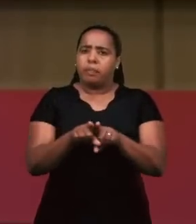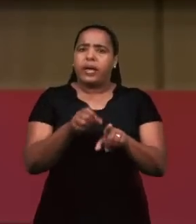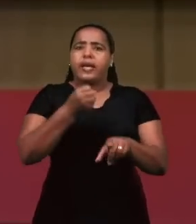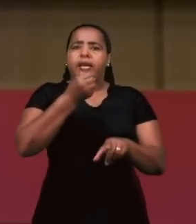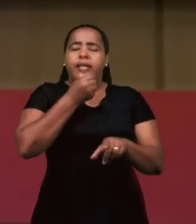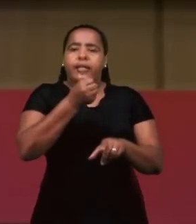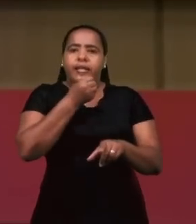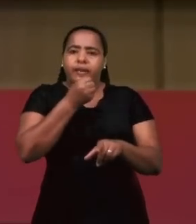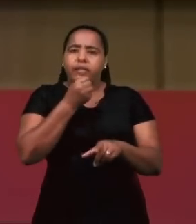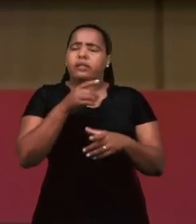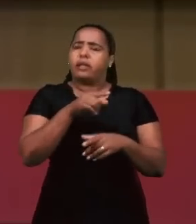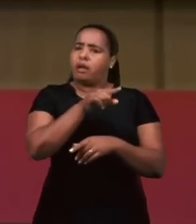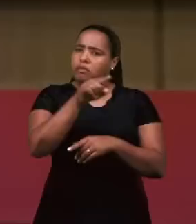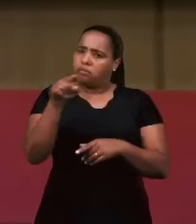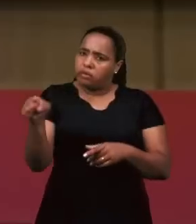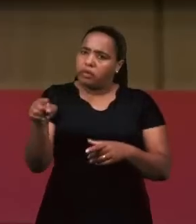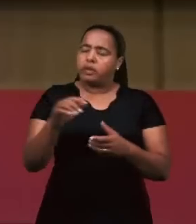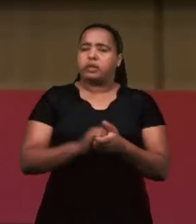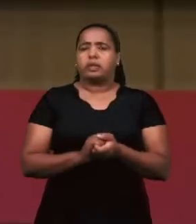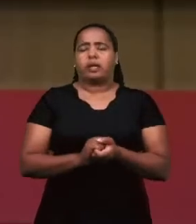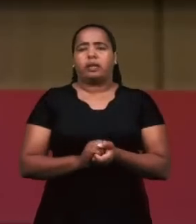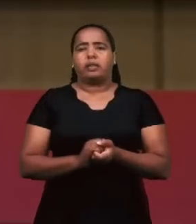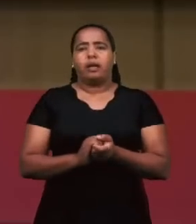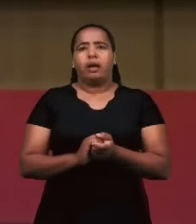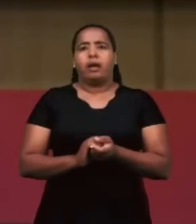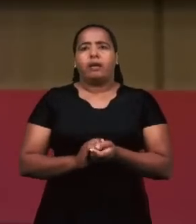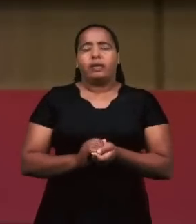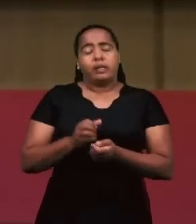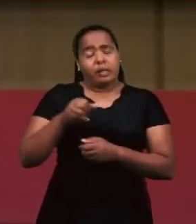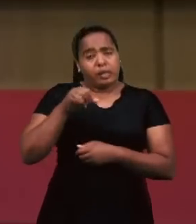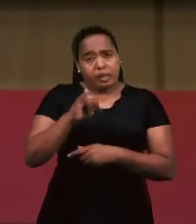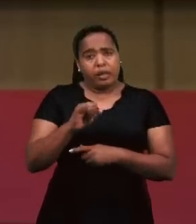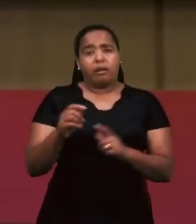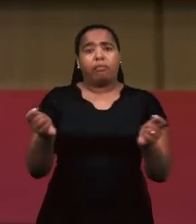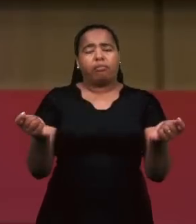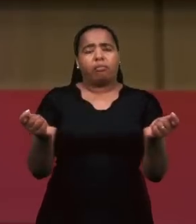entrevistar os irmãos, possivelmente, até se for possível,